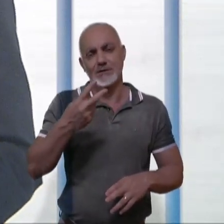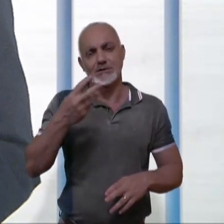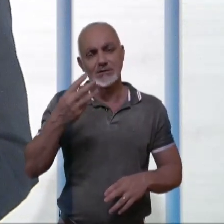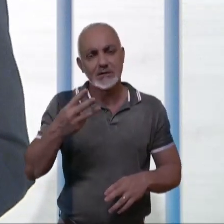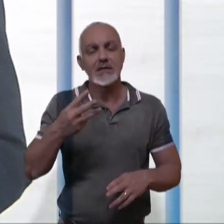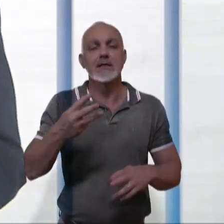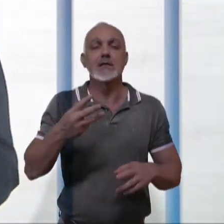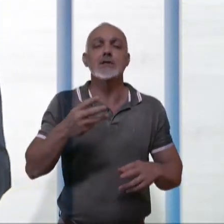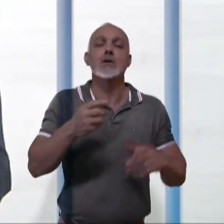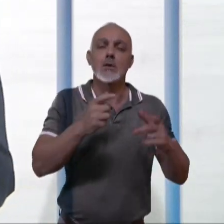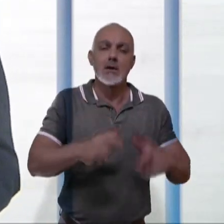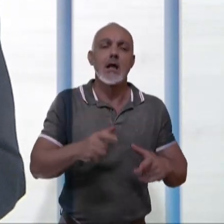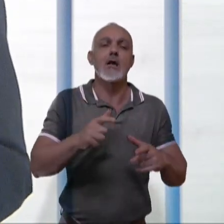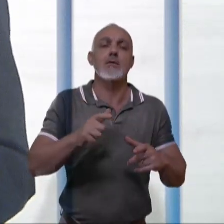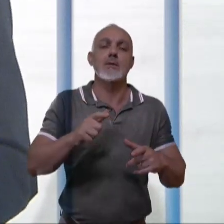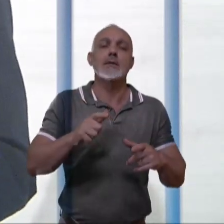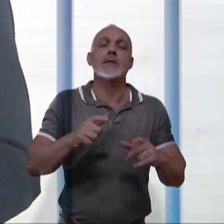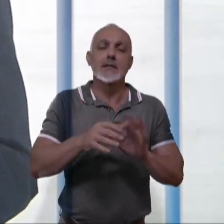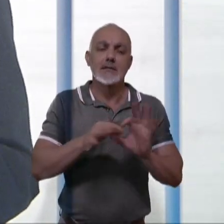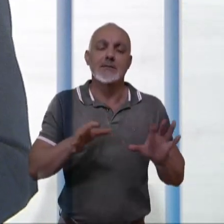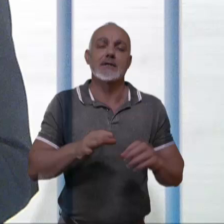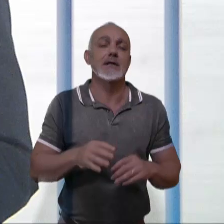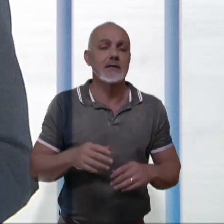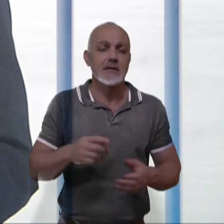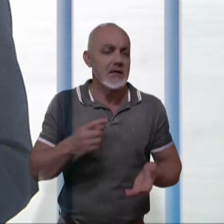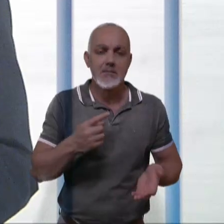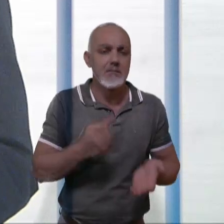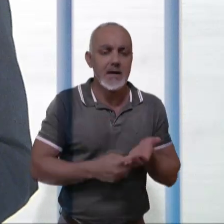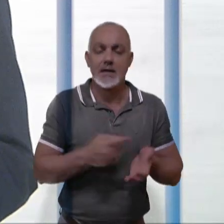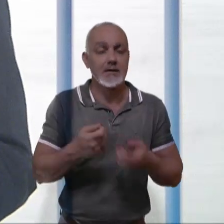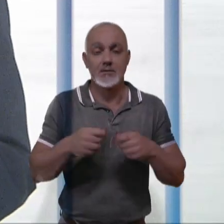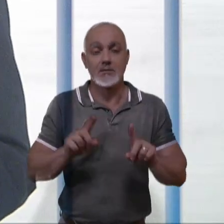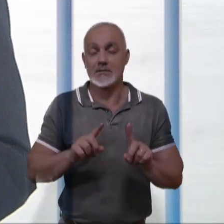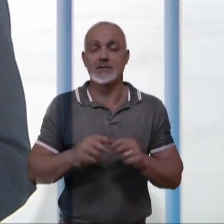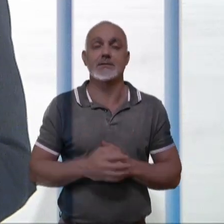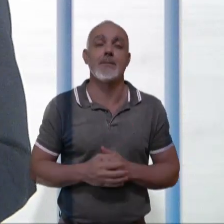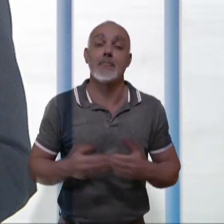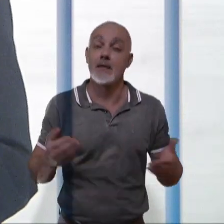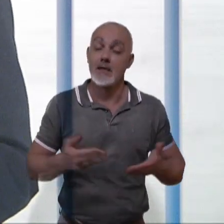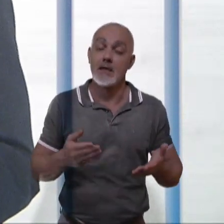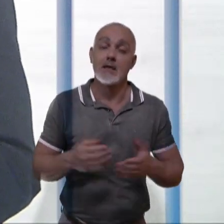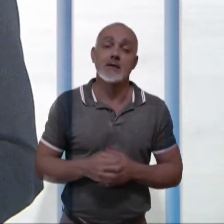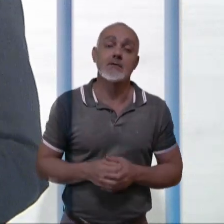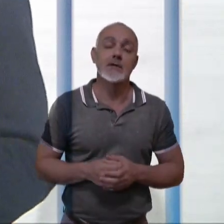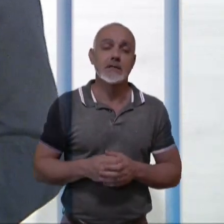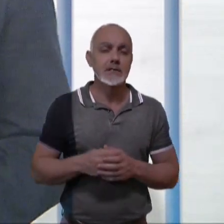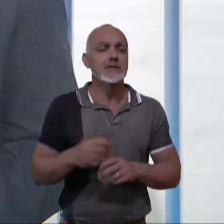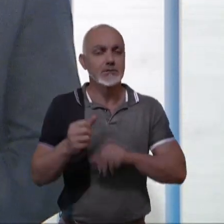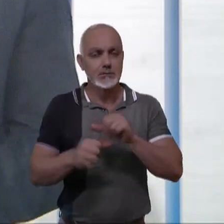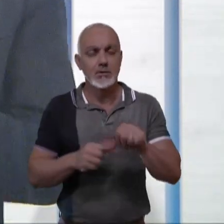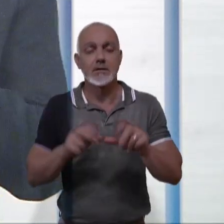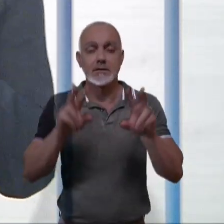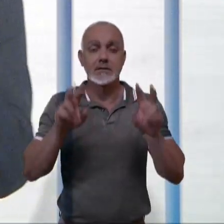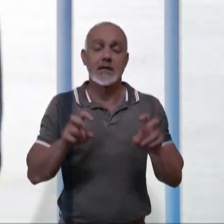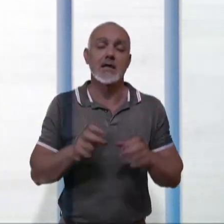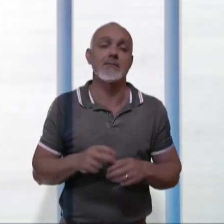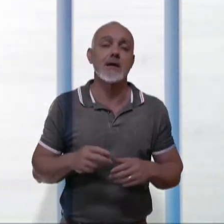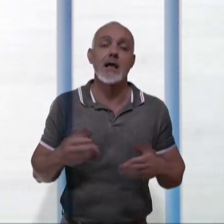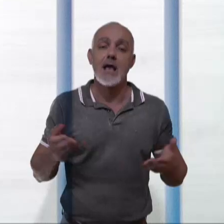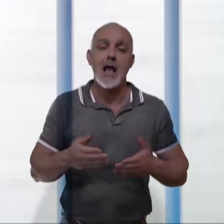bairro Liberdade. E não há necessidade de agendamento, viu? Bom, agora a gente muda de assunto, a gente fala de